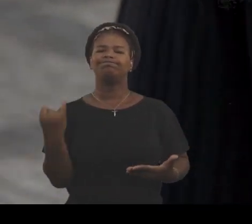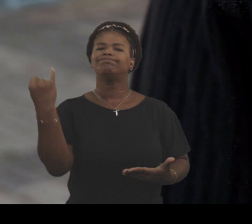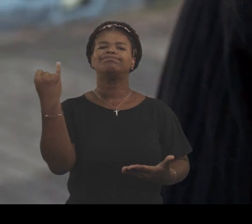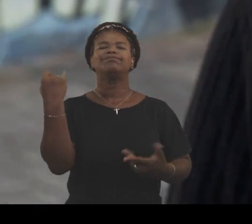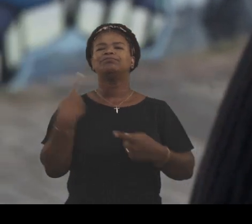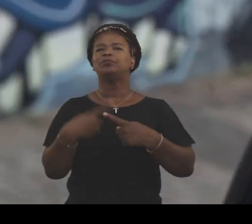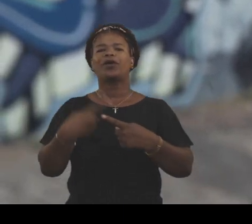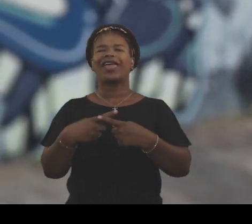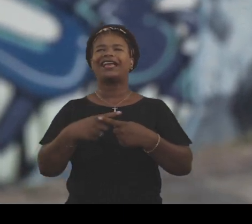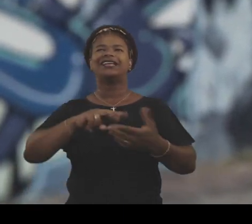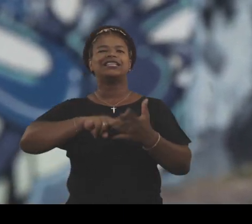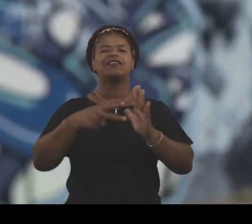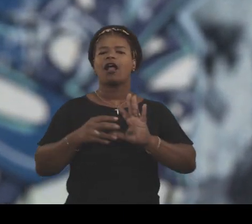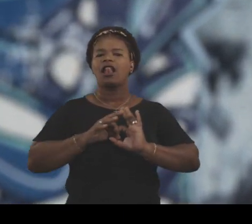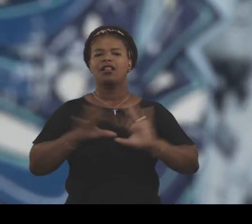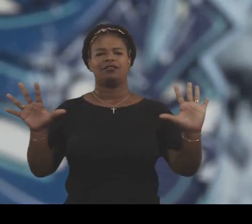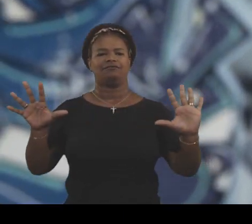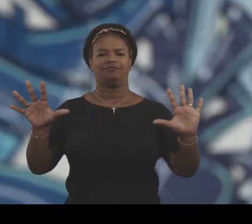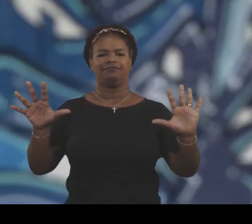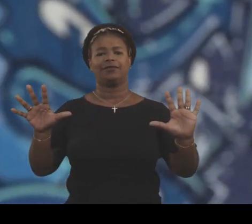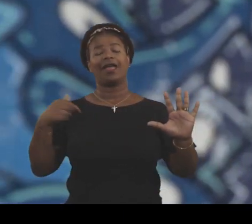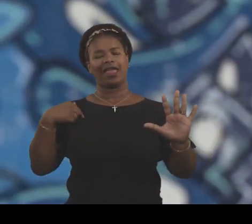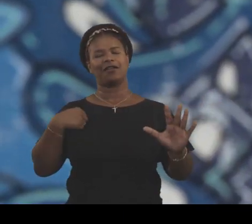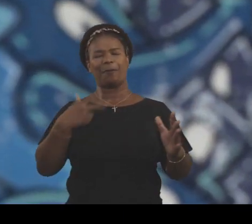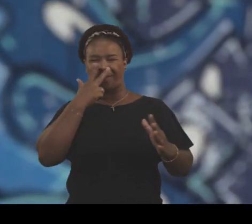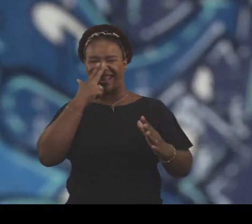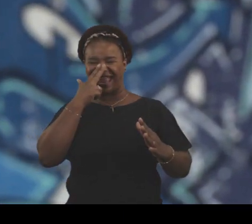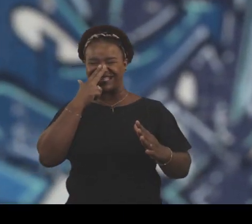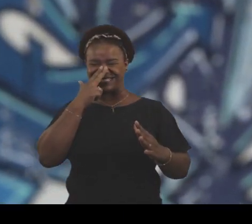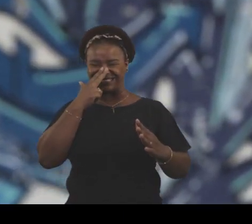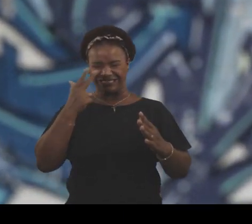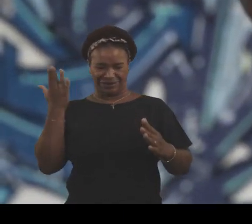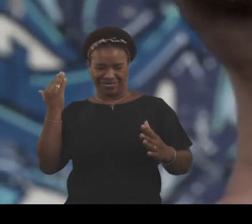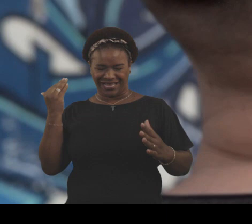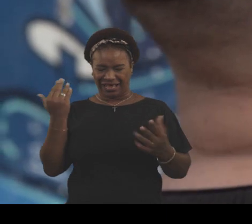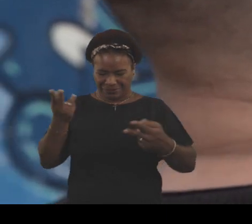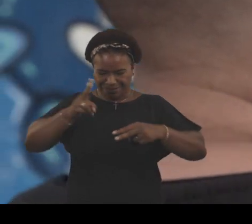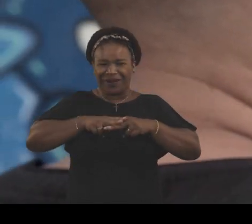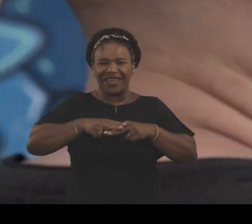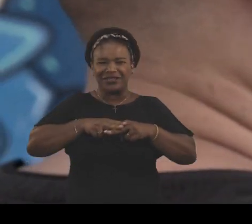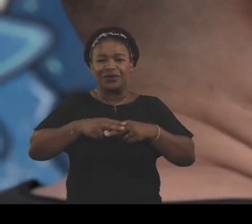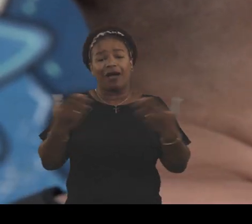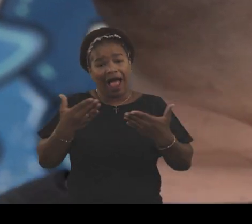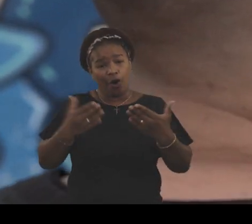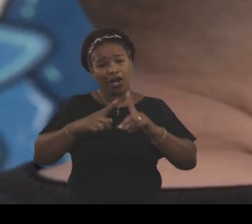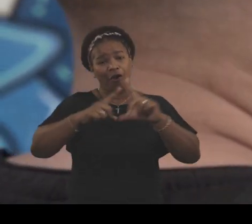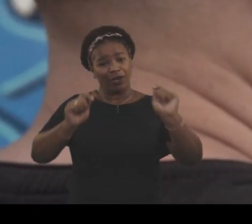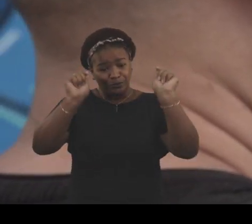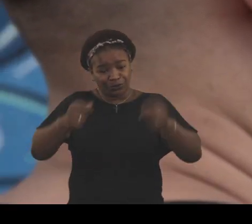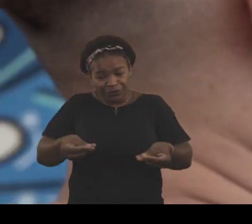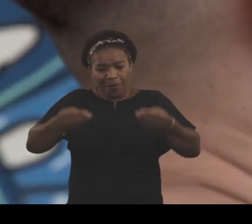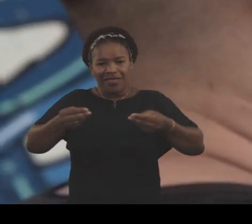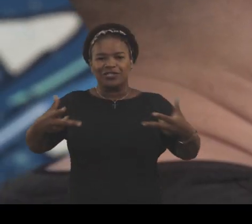mim significa na realidade a liberdade, assim, porque meio que eu me sinto preso no meu próprio corpo e a UFJF possibilitando que eu